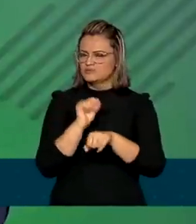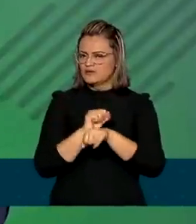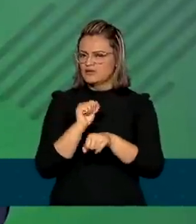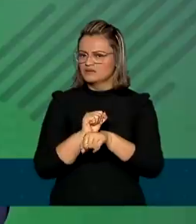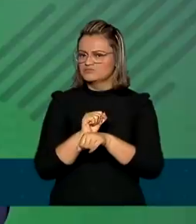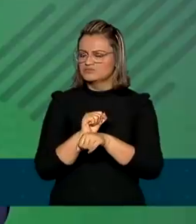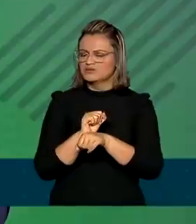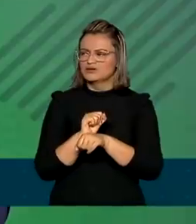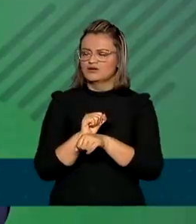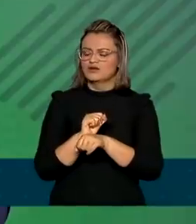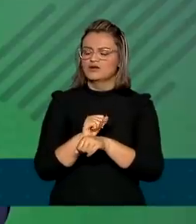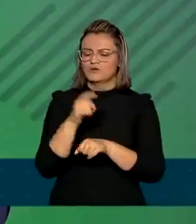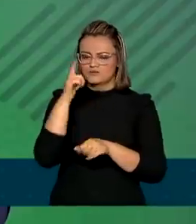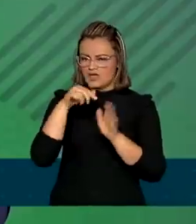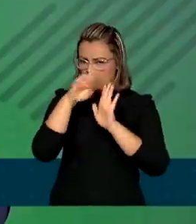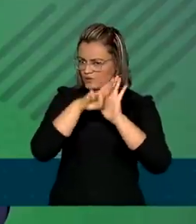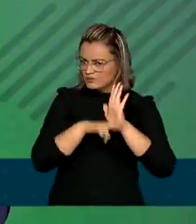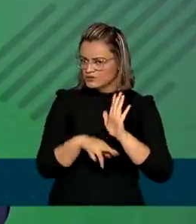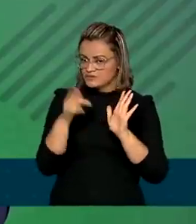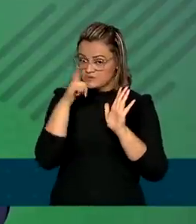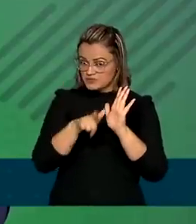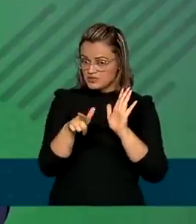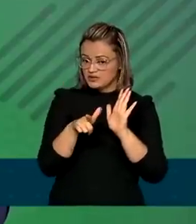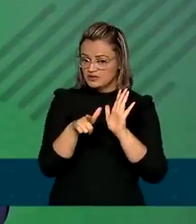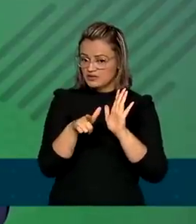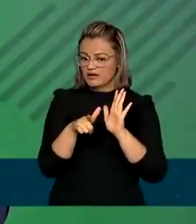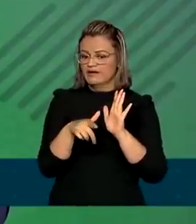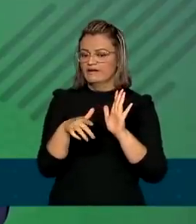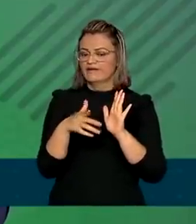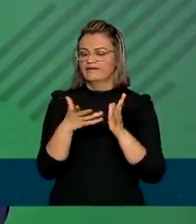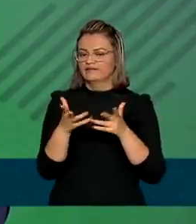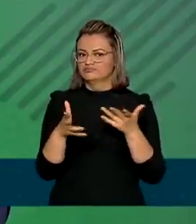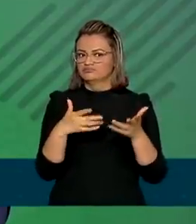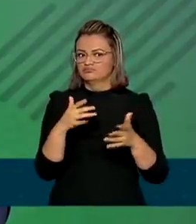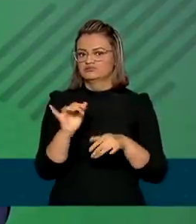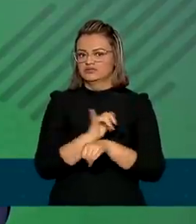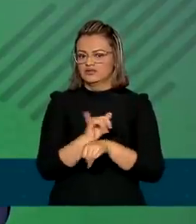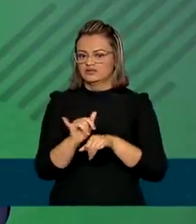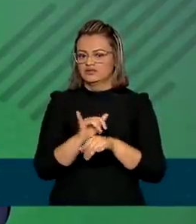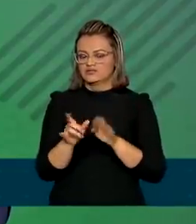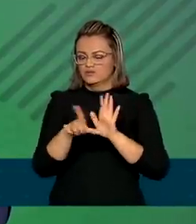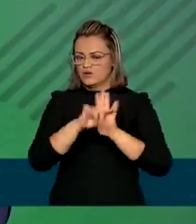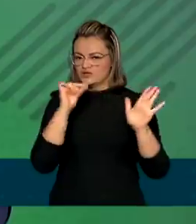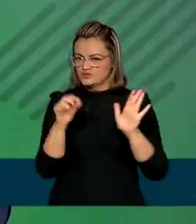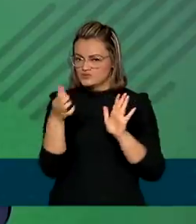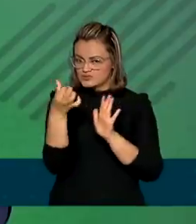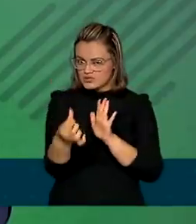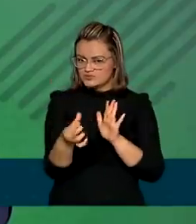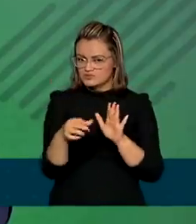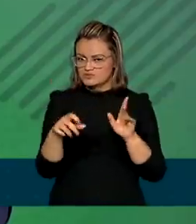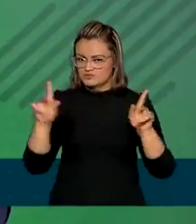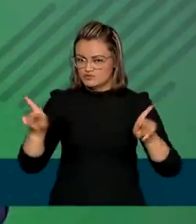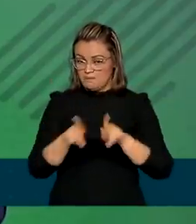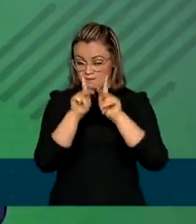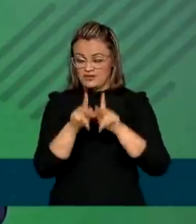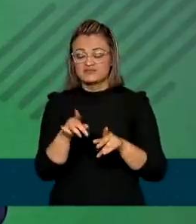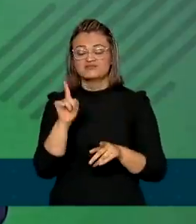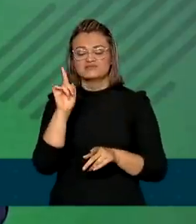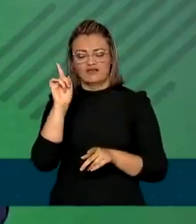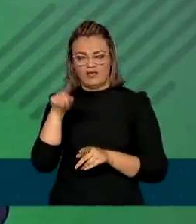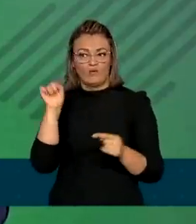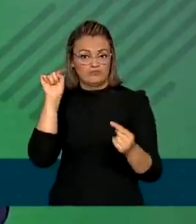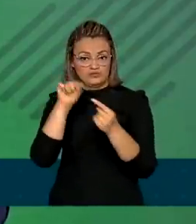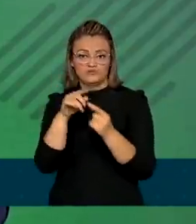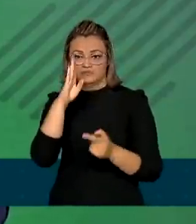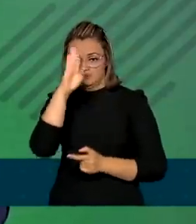receber com a regulamentação do mecanismo do artigo 6º de Paris, que é o grande